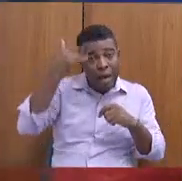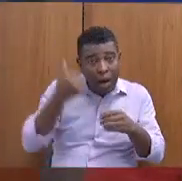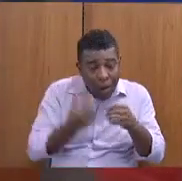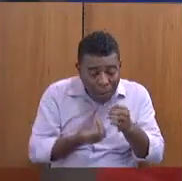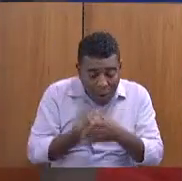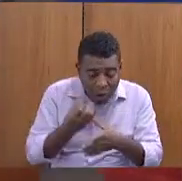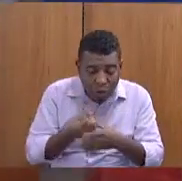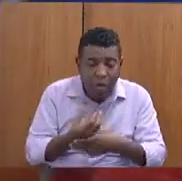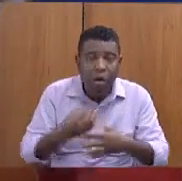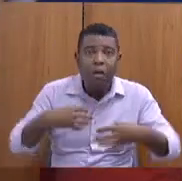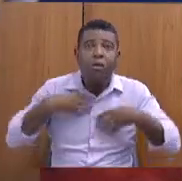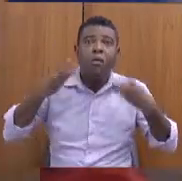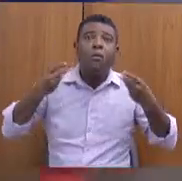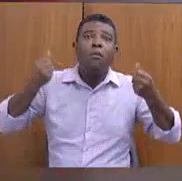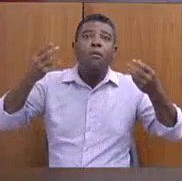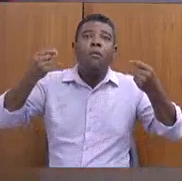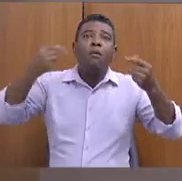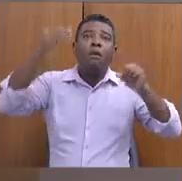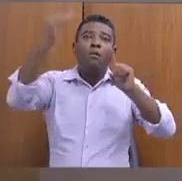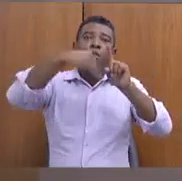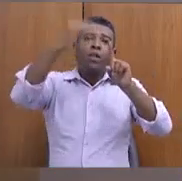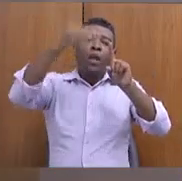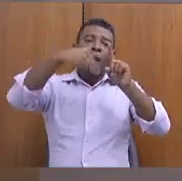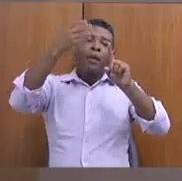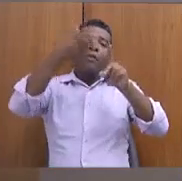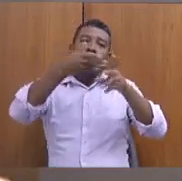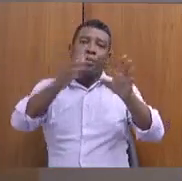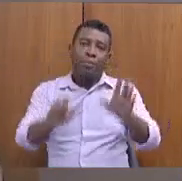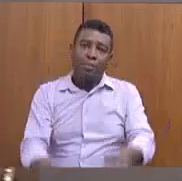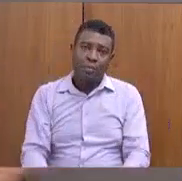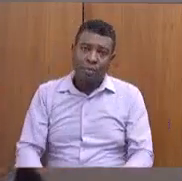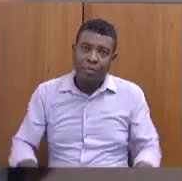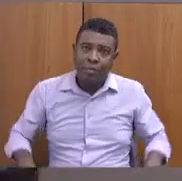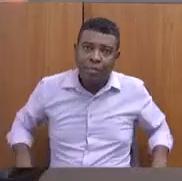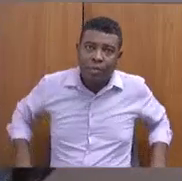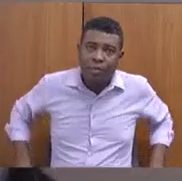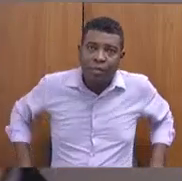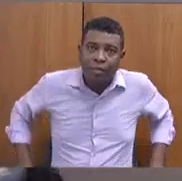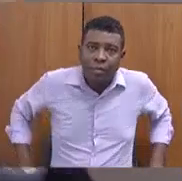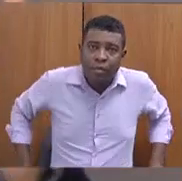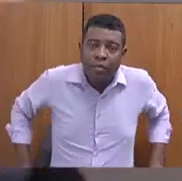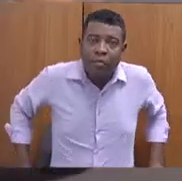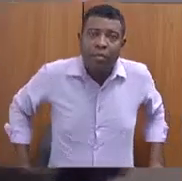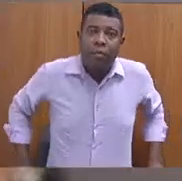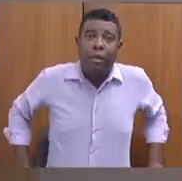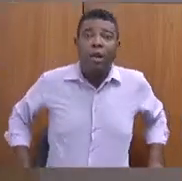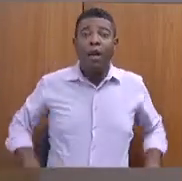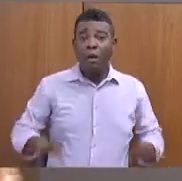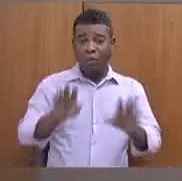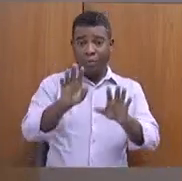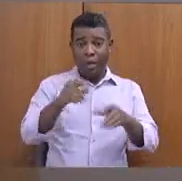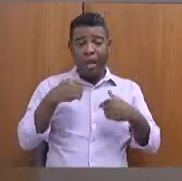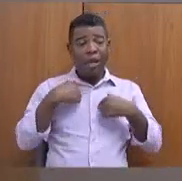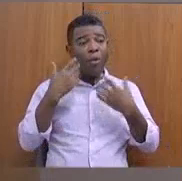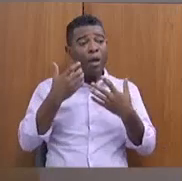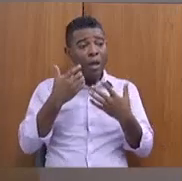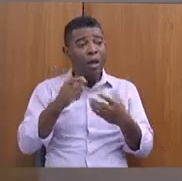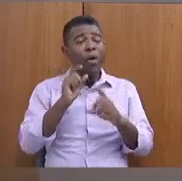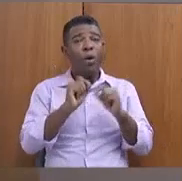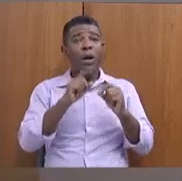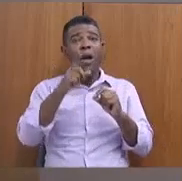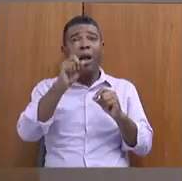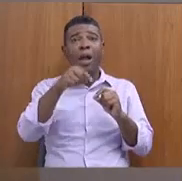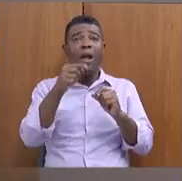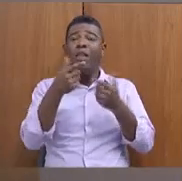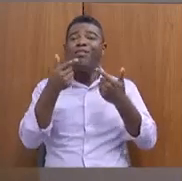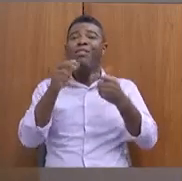Precisamos avançar nessa questão também. Então, estou fazendo a minha pergunta, sabe, secretário? Eu queria que pudesse registrar aí essas questões